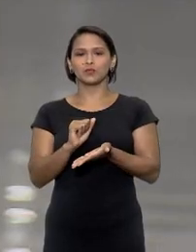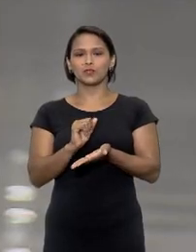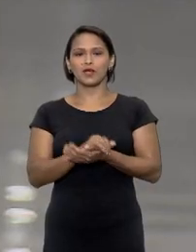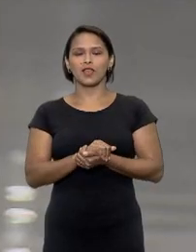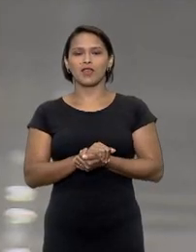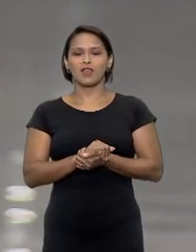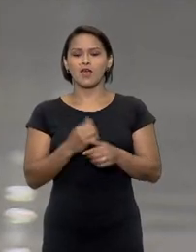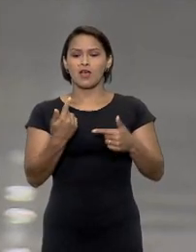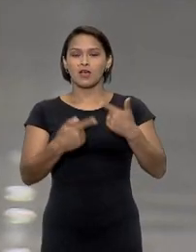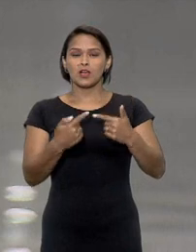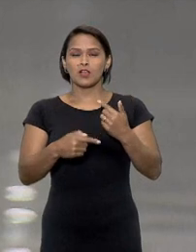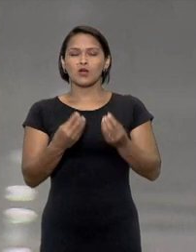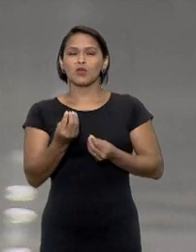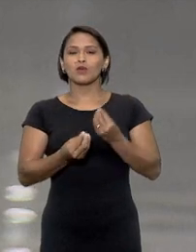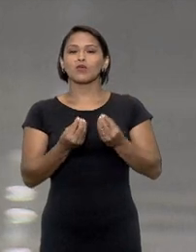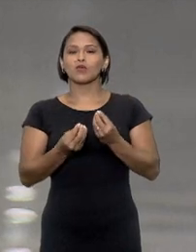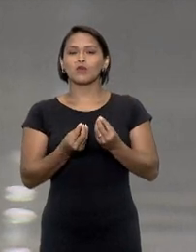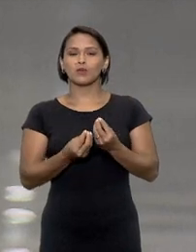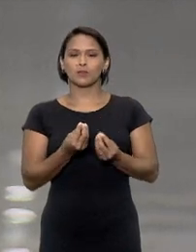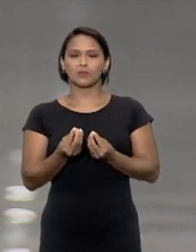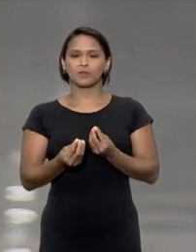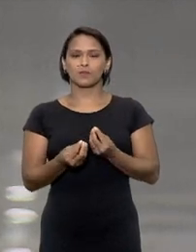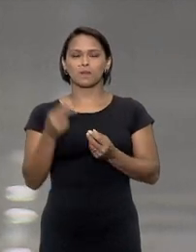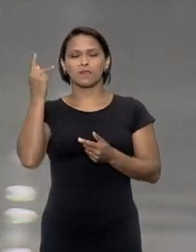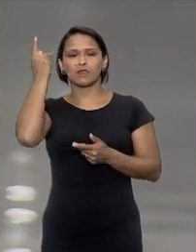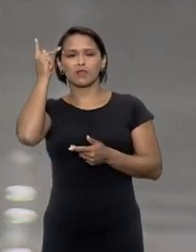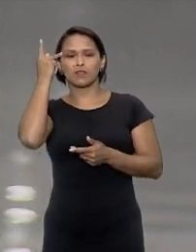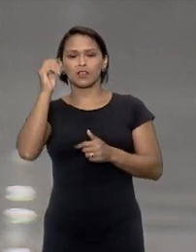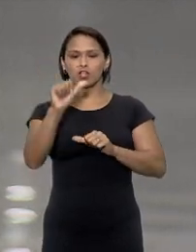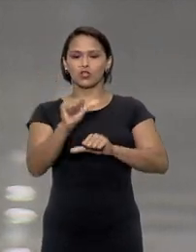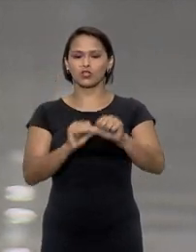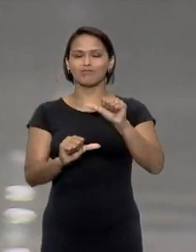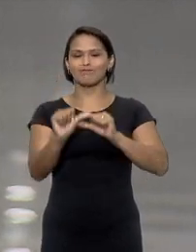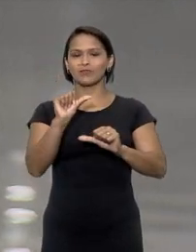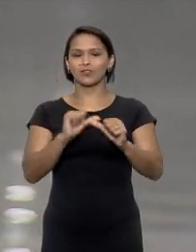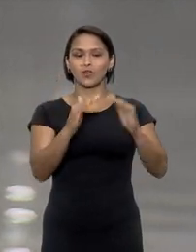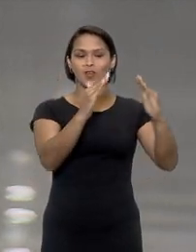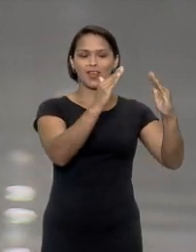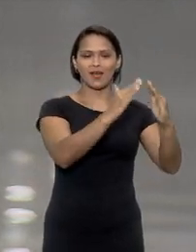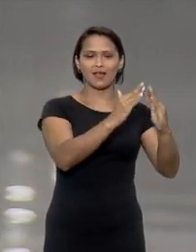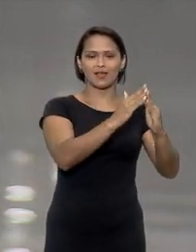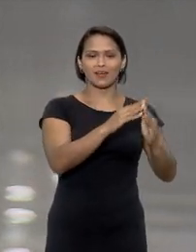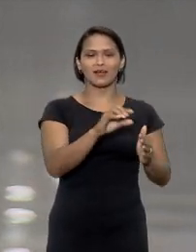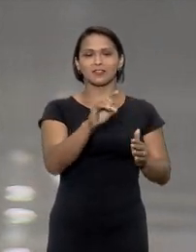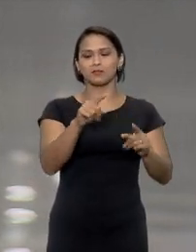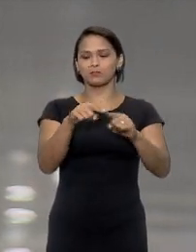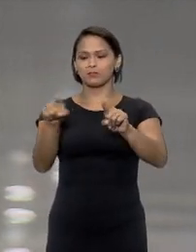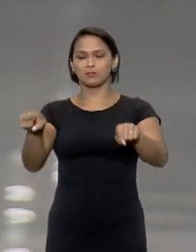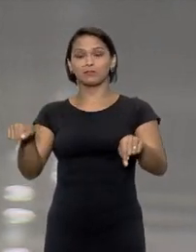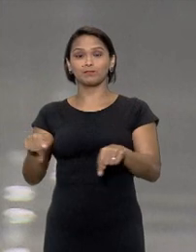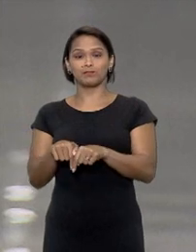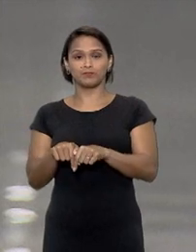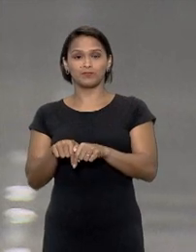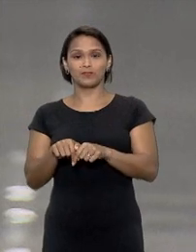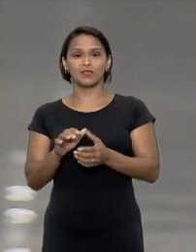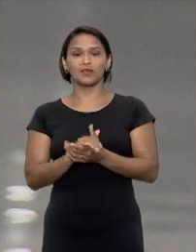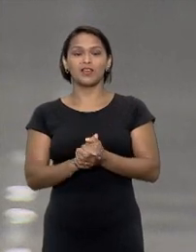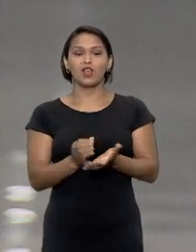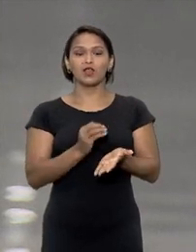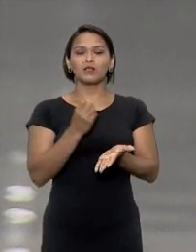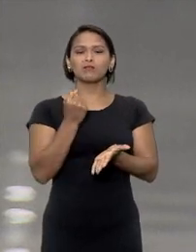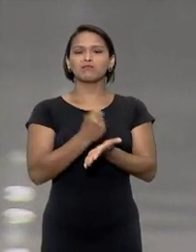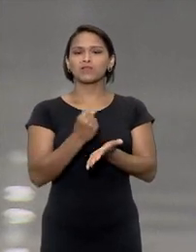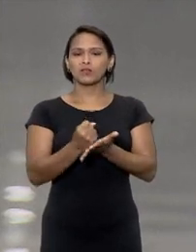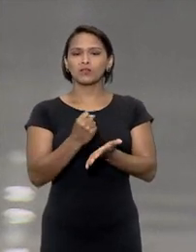discussão começou quando dois moradores de Campinas em São Paulo trocaram os bens entre eles um lote por uma casa